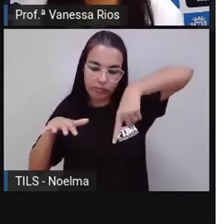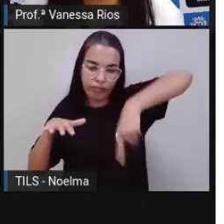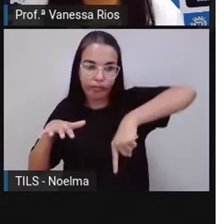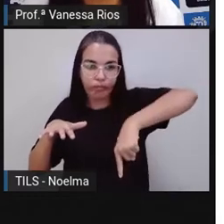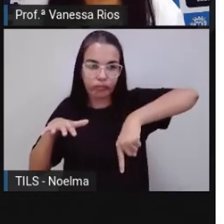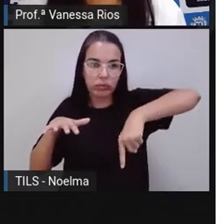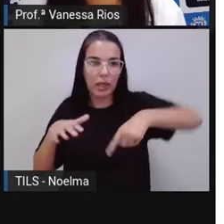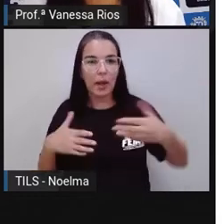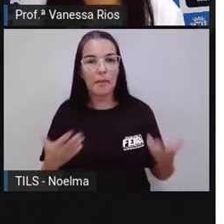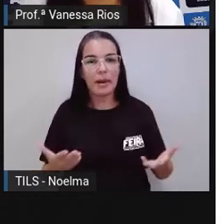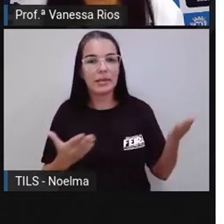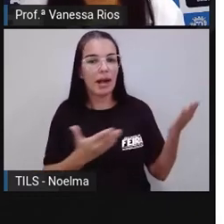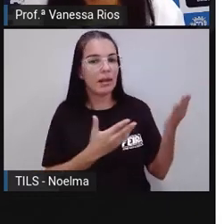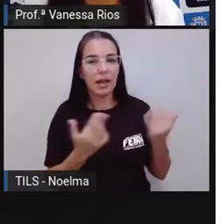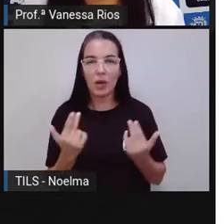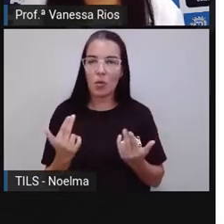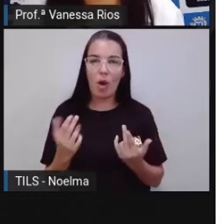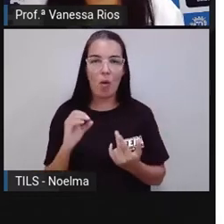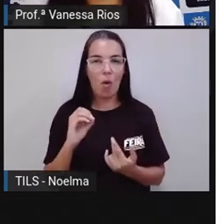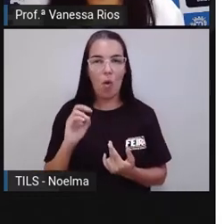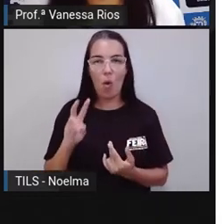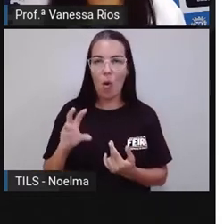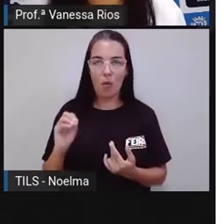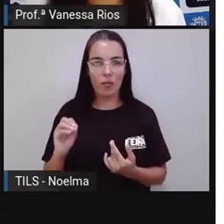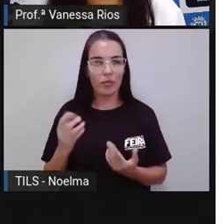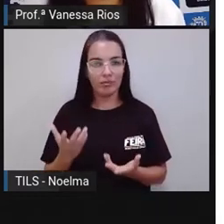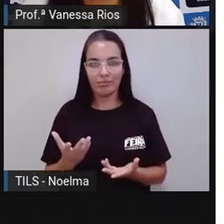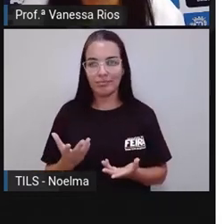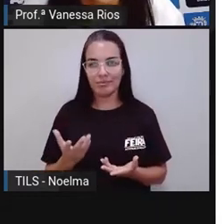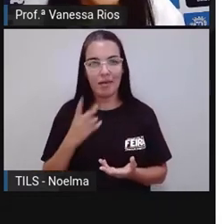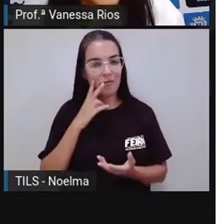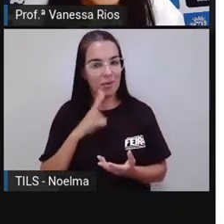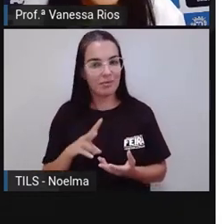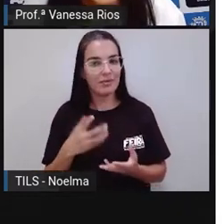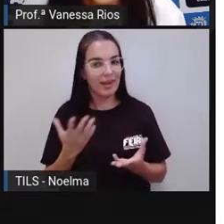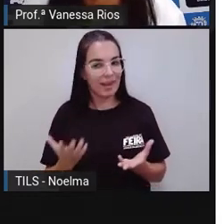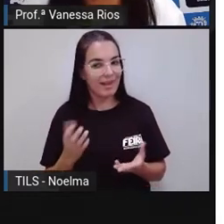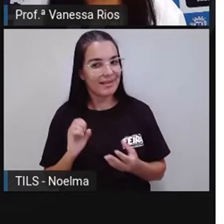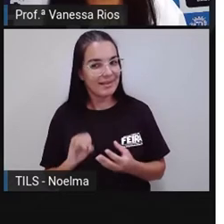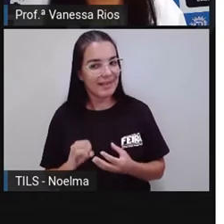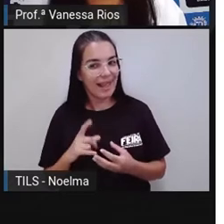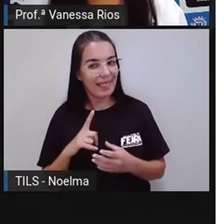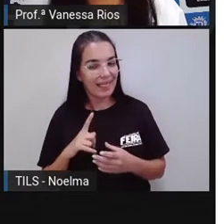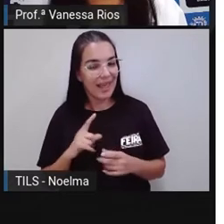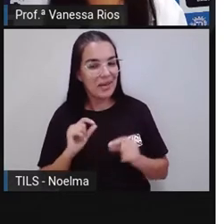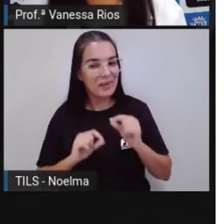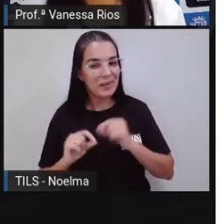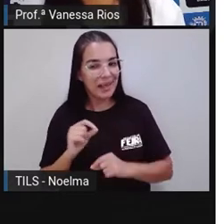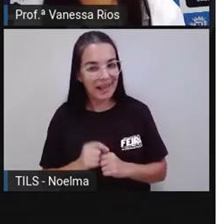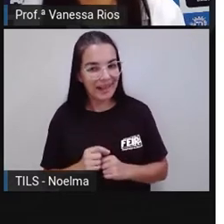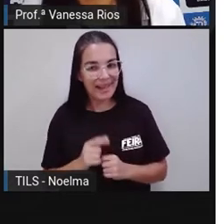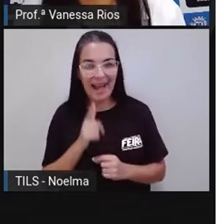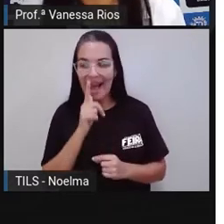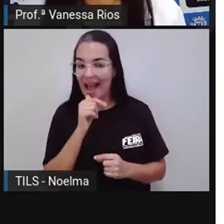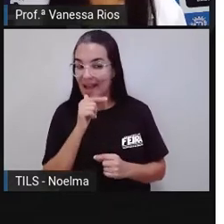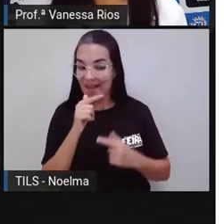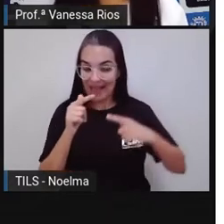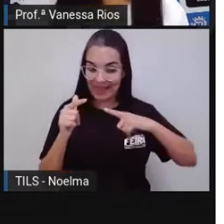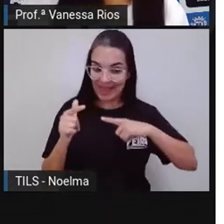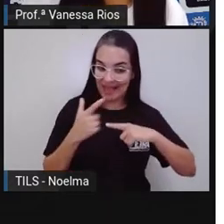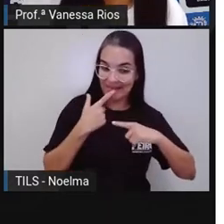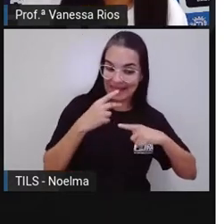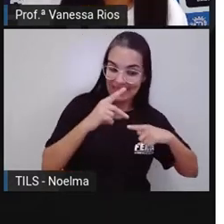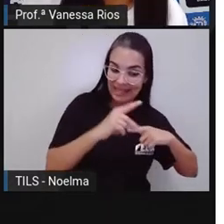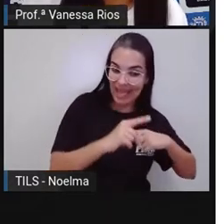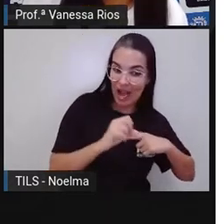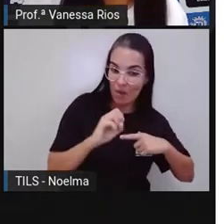a gente tá falando aqui do mesmo material, a gente tá falando do ovo. E aí em situações onde a água tem mais sal ou